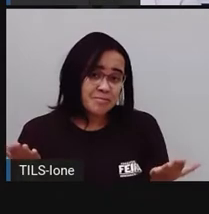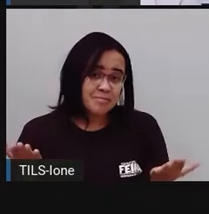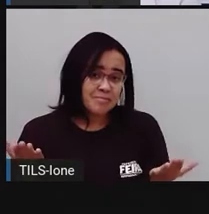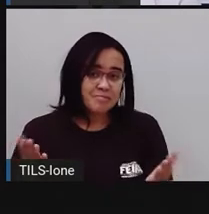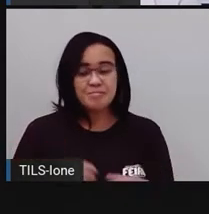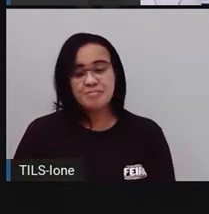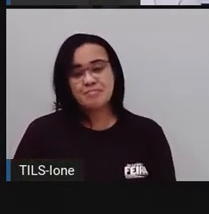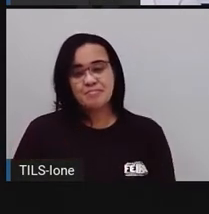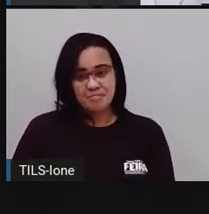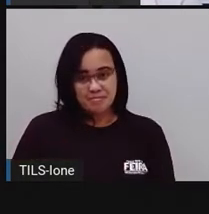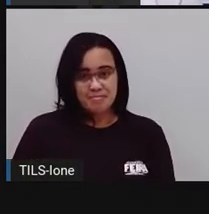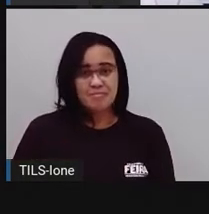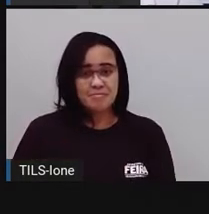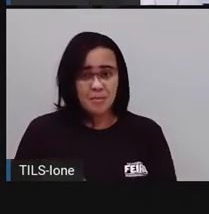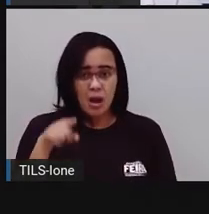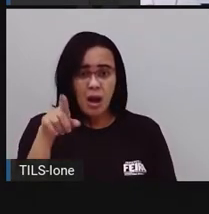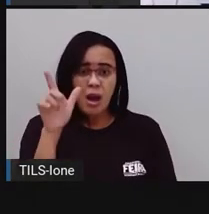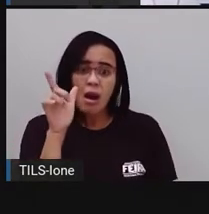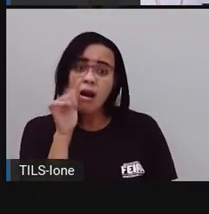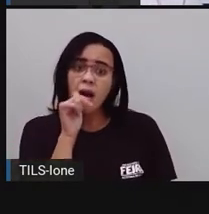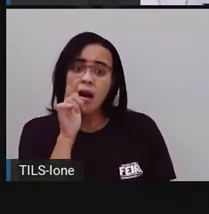Esta é o